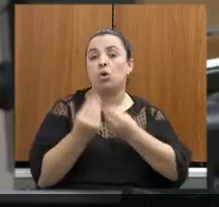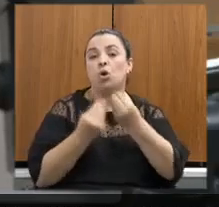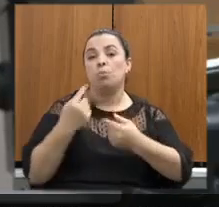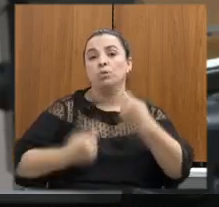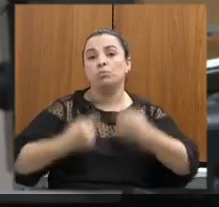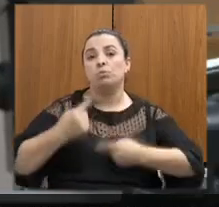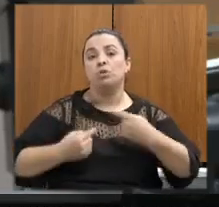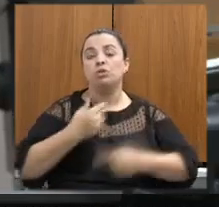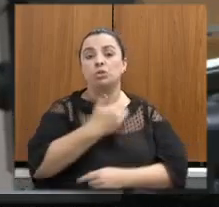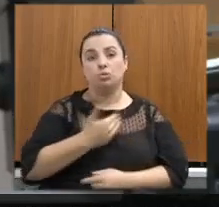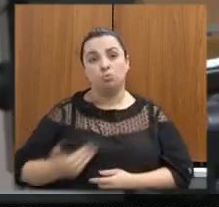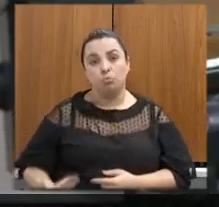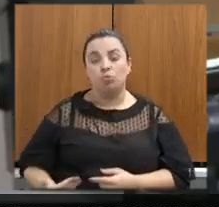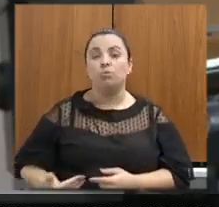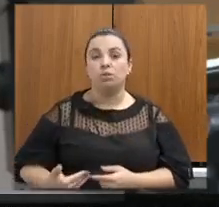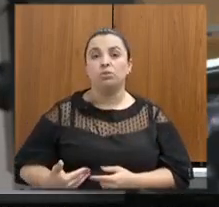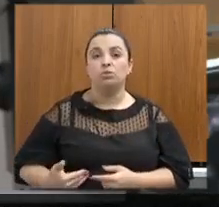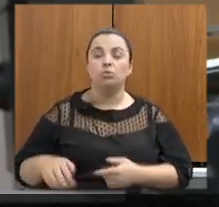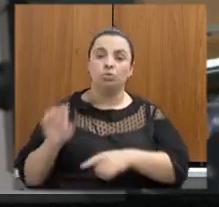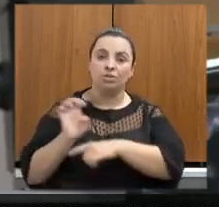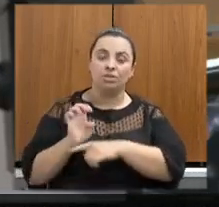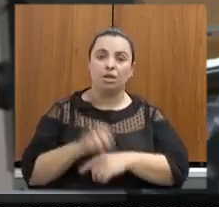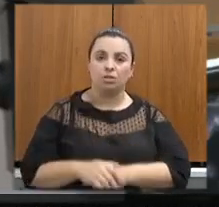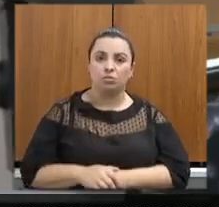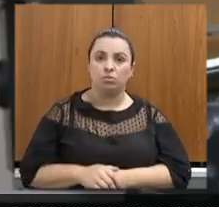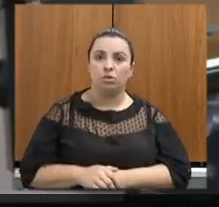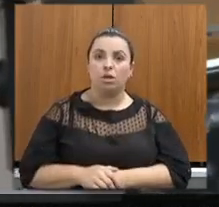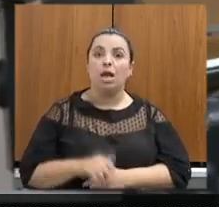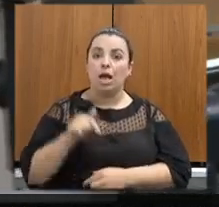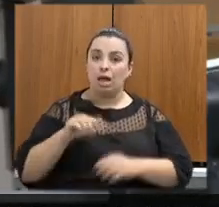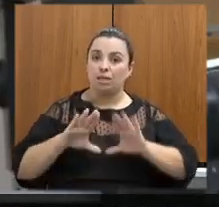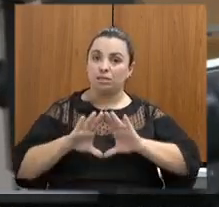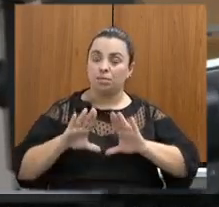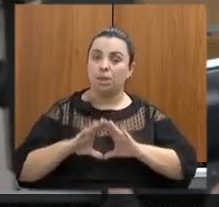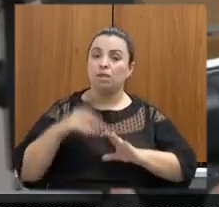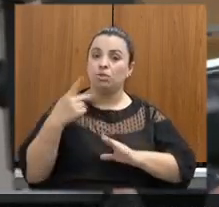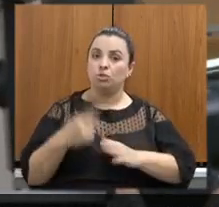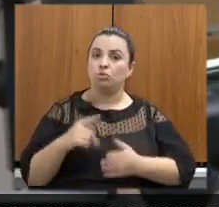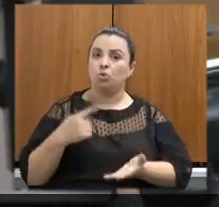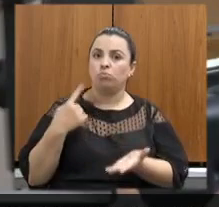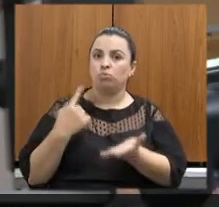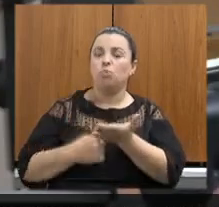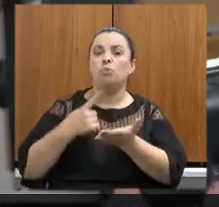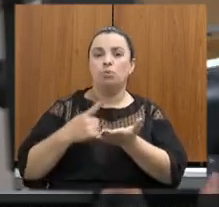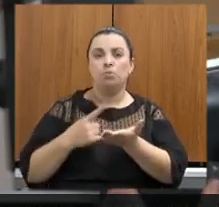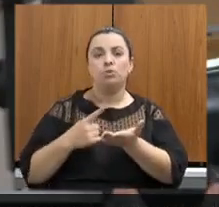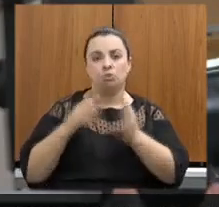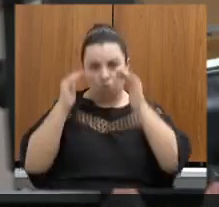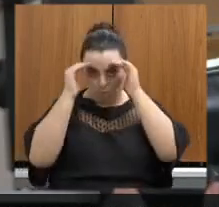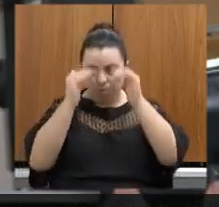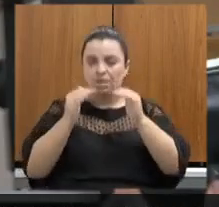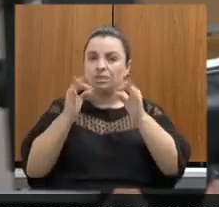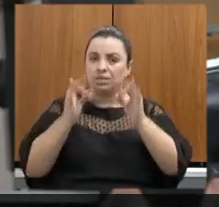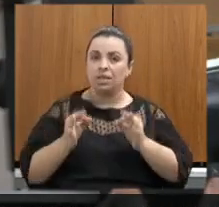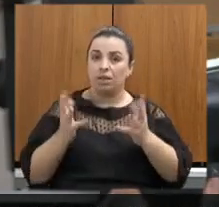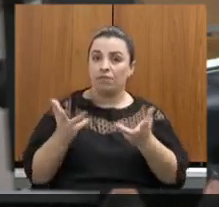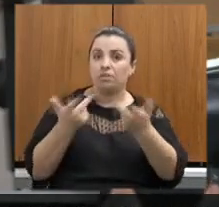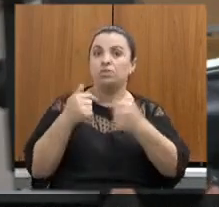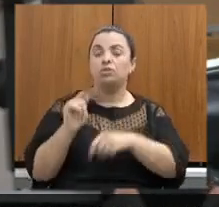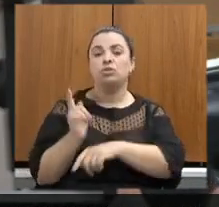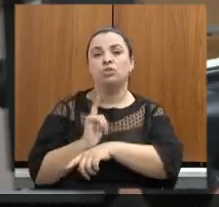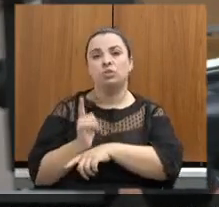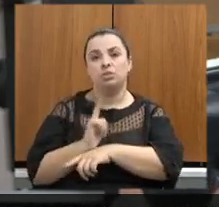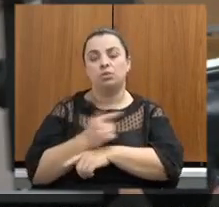cumprindo seu dever de representante do povo na busca por transparência e eficiência na gestão pública. Este é o momento para